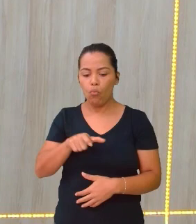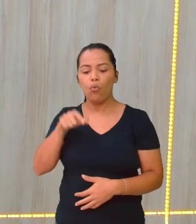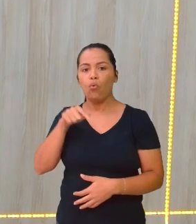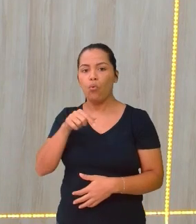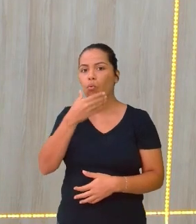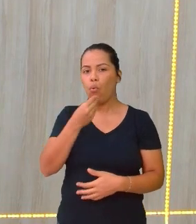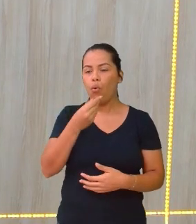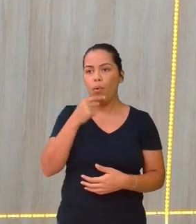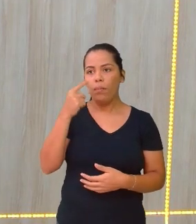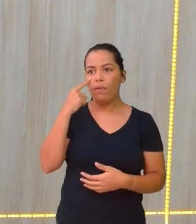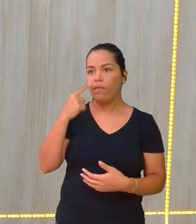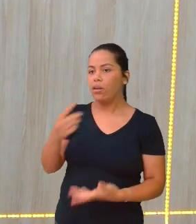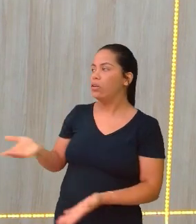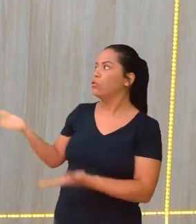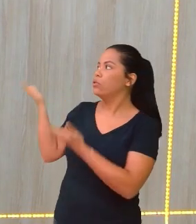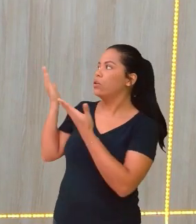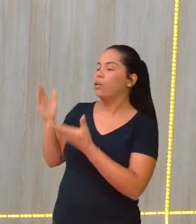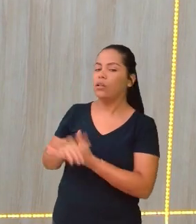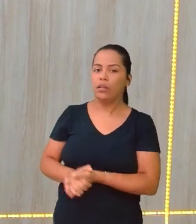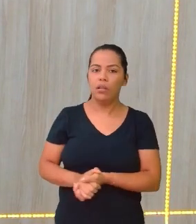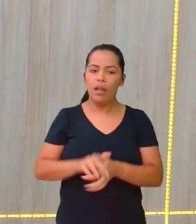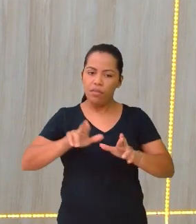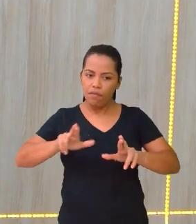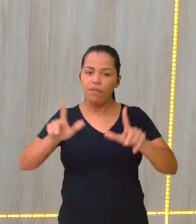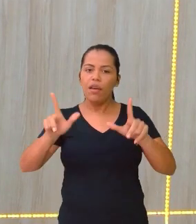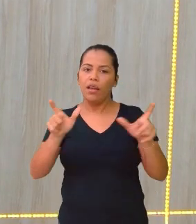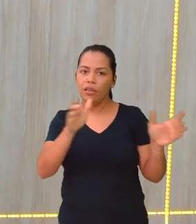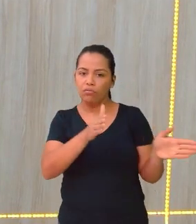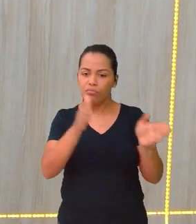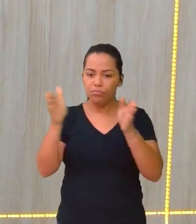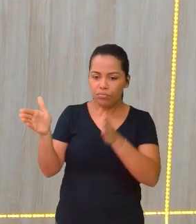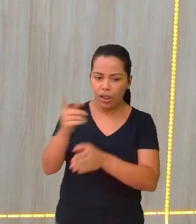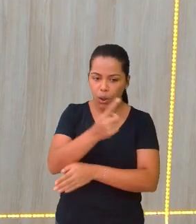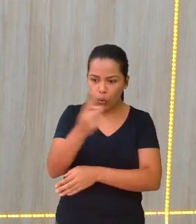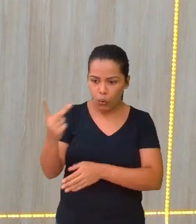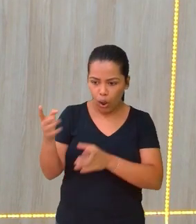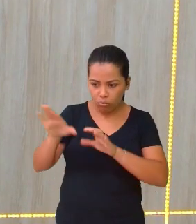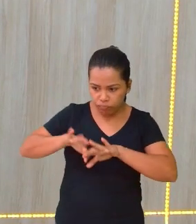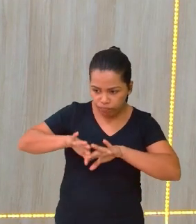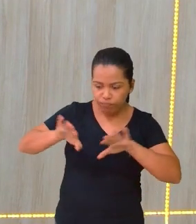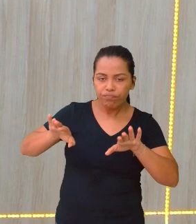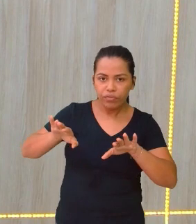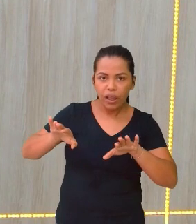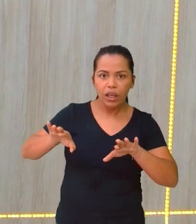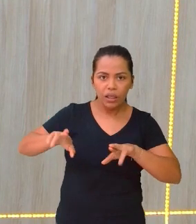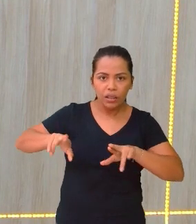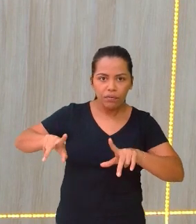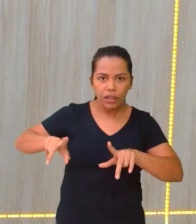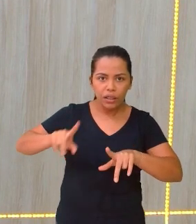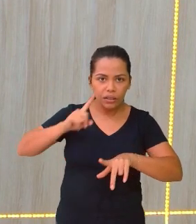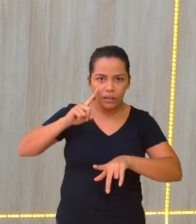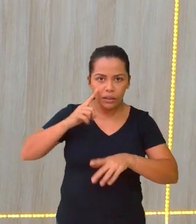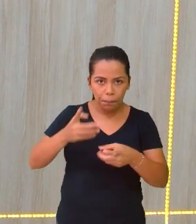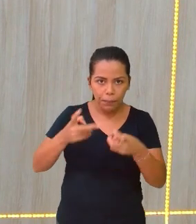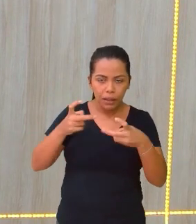1 e vê a posição do corpo na cena 2. Então, ele estava em movimento, freou bruscamente, o corpo dele foi lançado